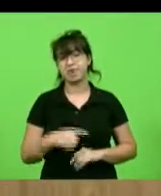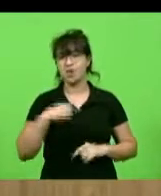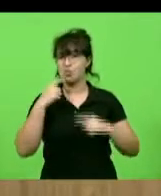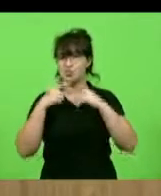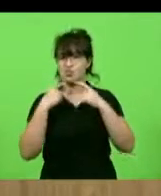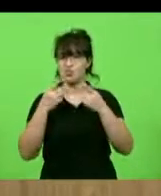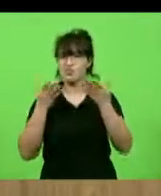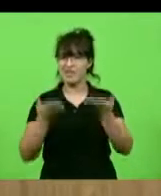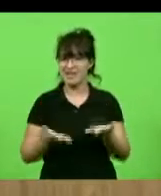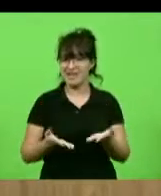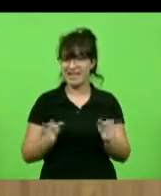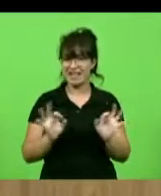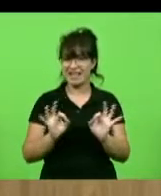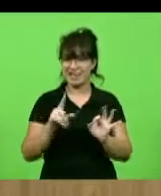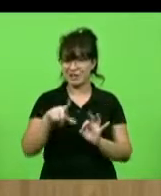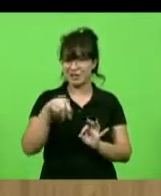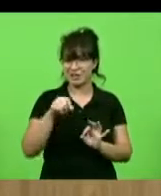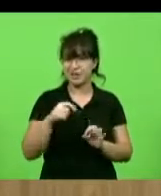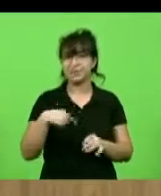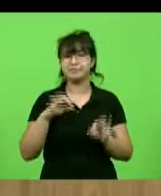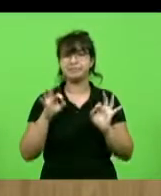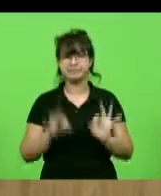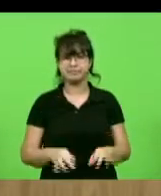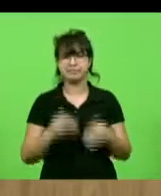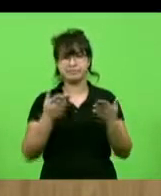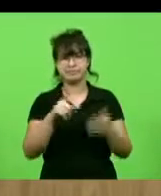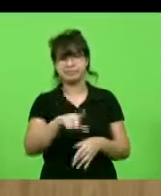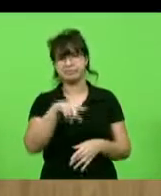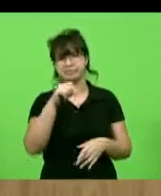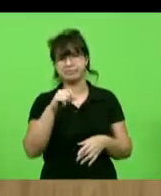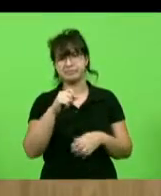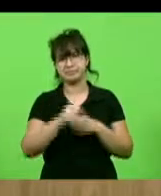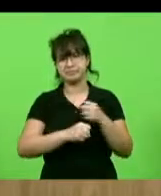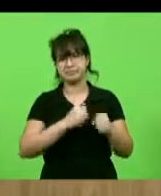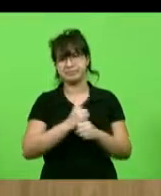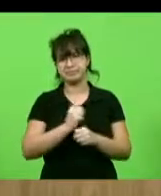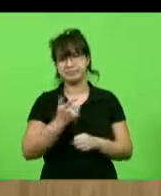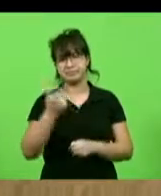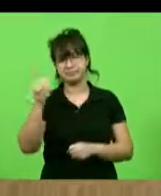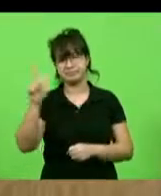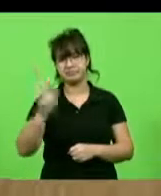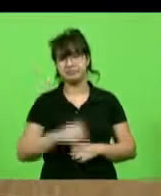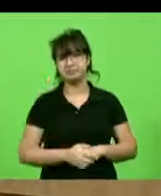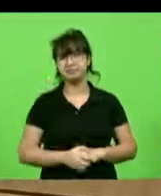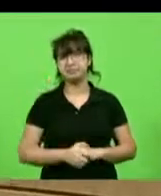dúvida, nós vamos criar aqui dentro, a maior bancada da história na próxima legislatura. Muito obrigado, senhor.